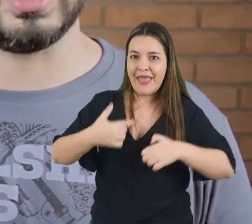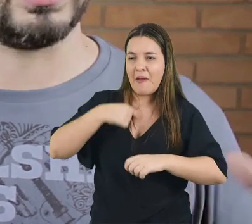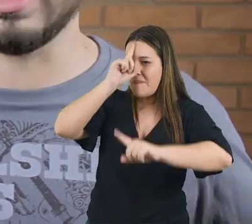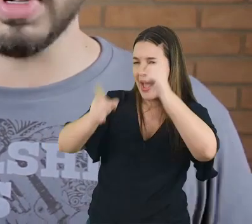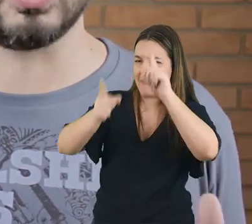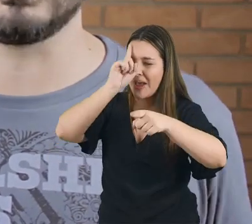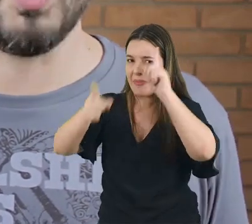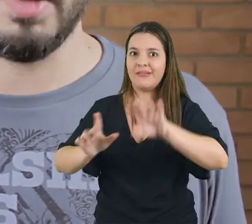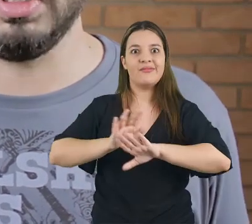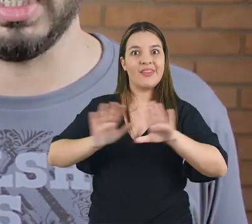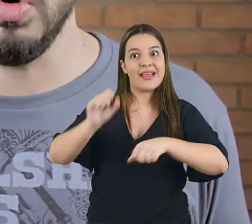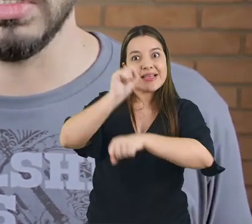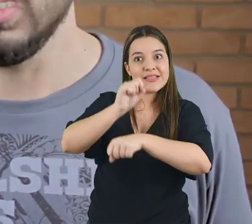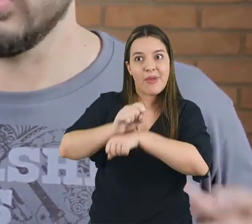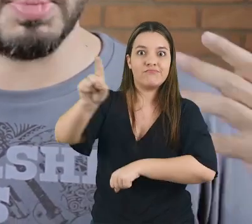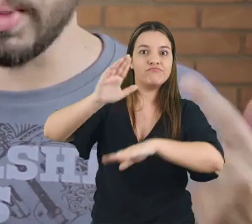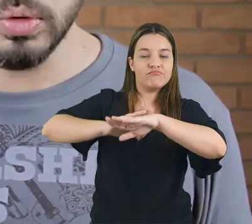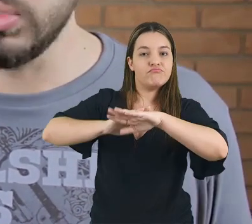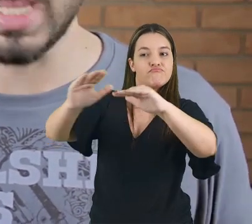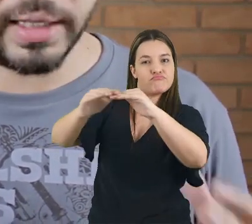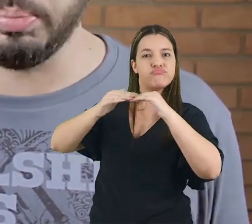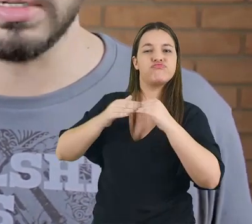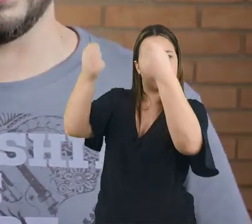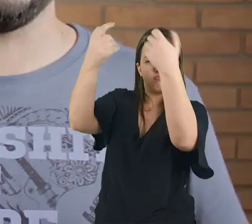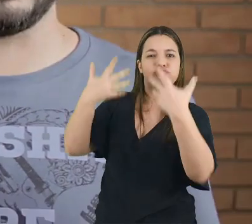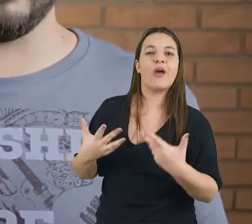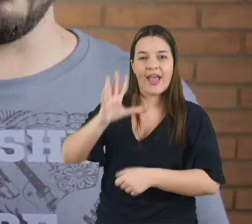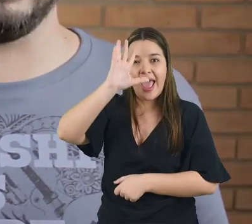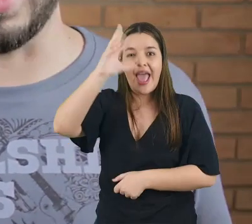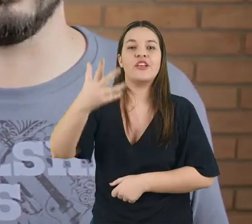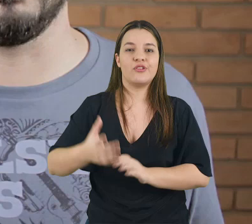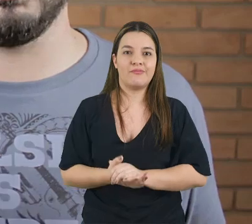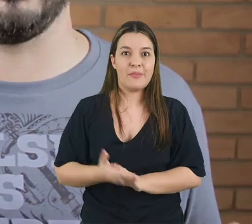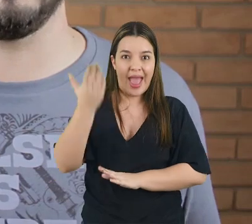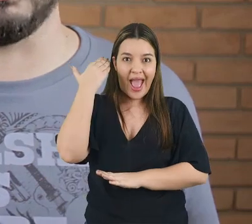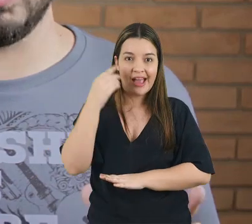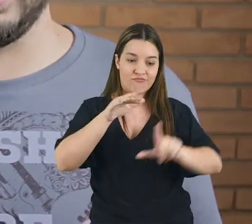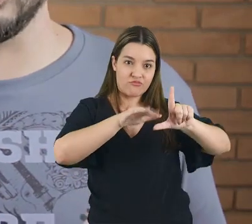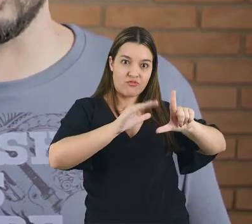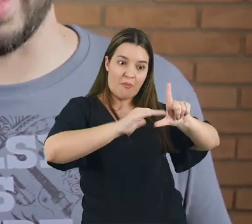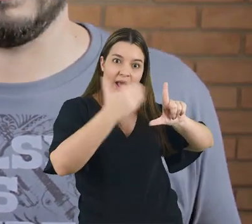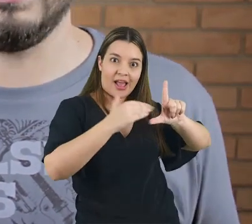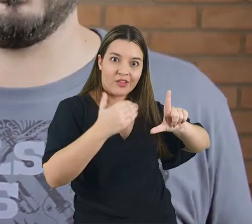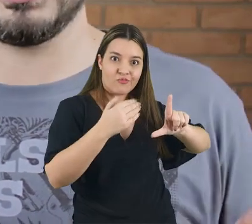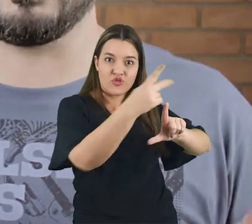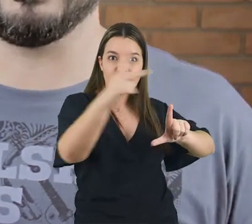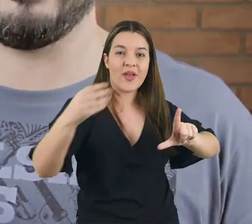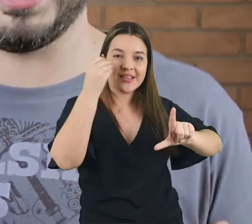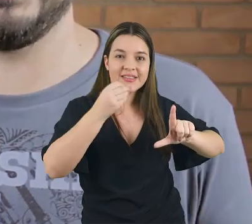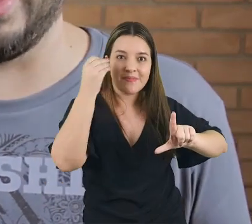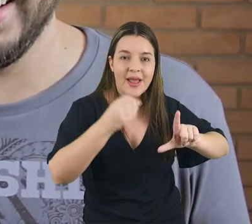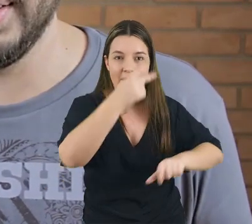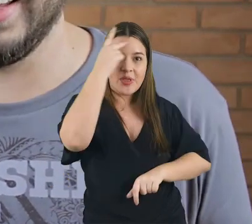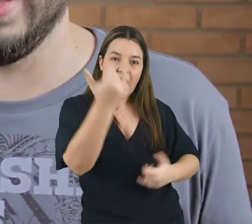se apegando a tentar dar uma solução rápida para a coisa. Isso é papel do designer pensar. A gente teve comentários no primeiro vídeo sobre a experiência do usuário e, por exemplo,